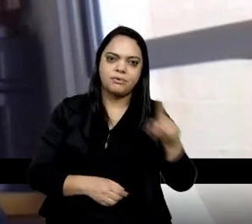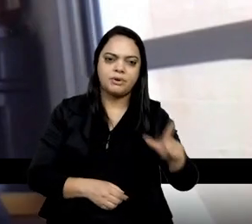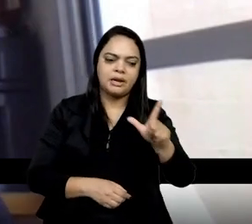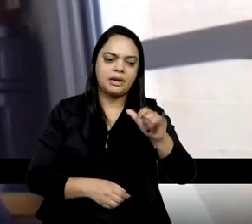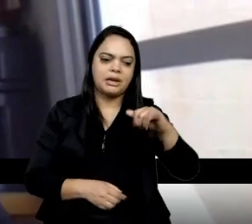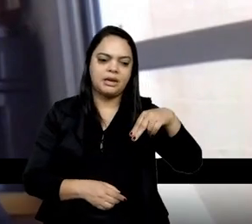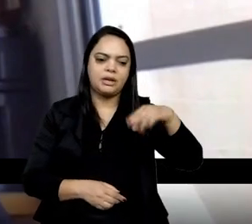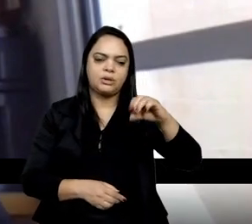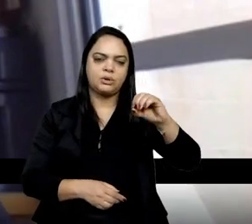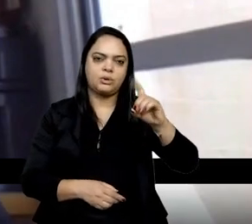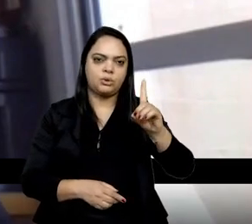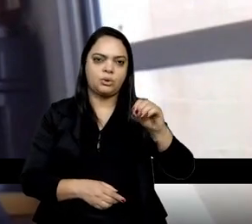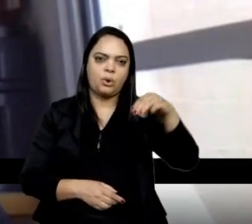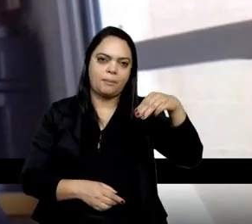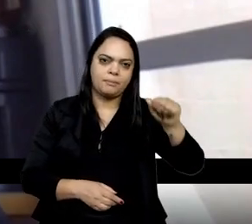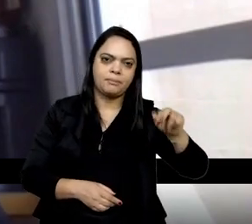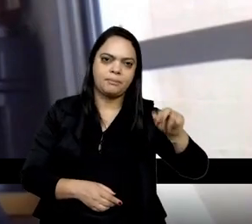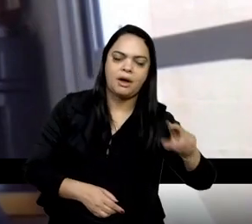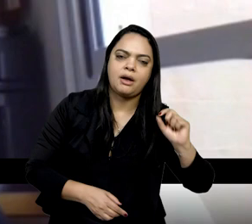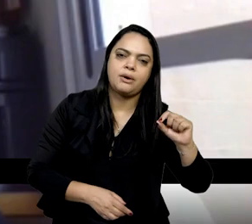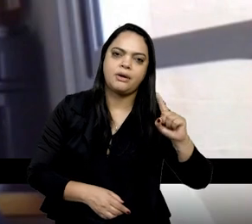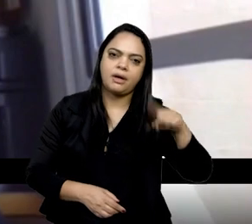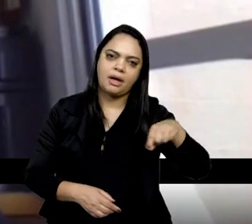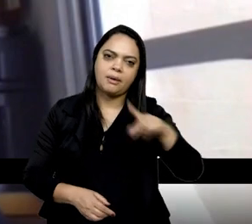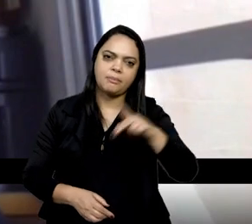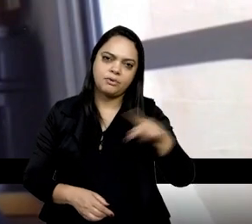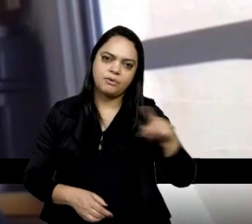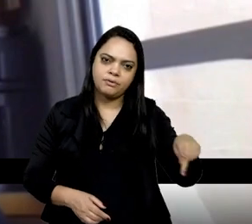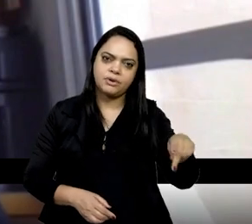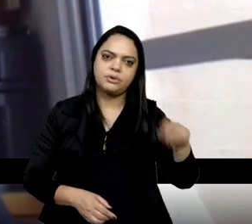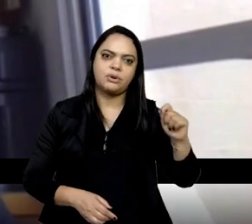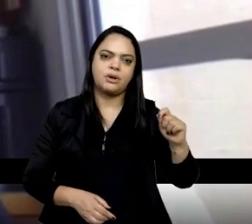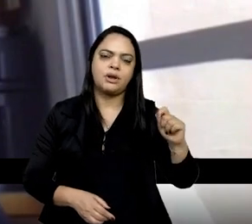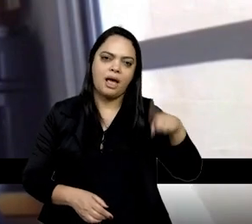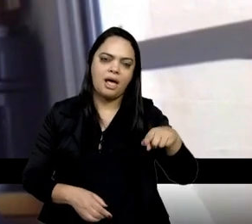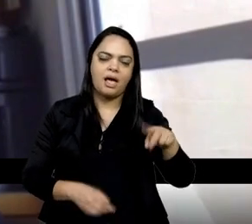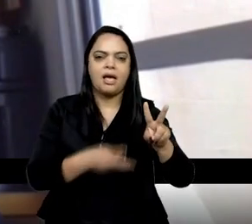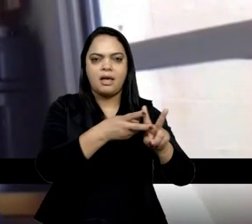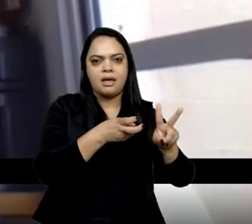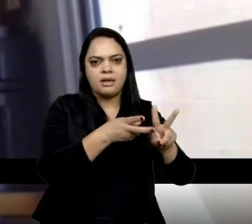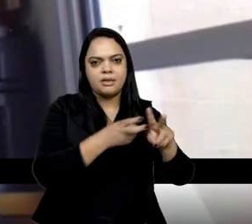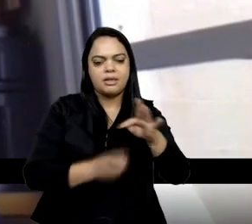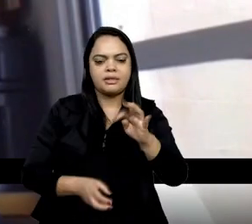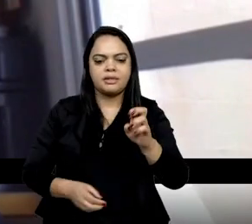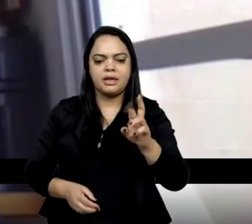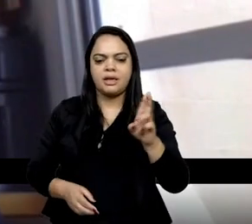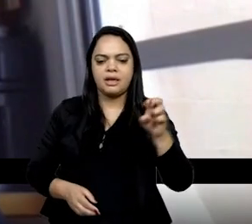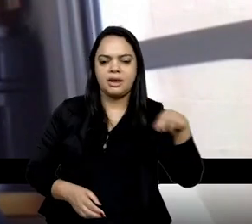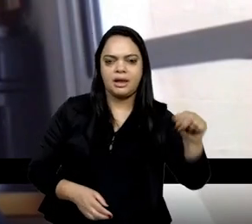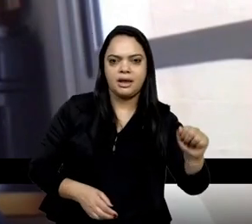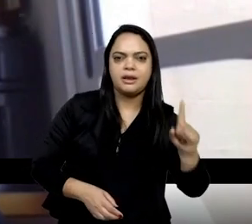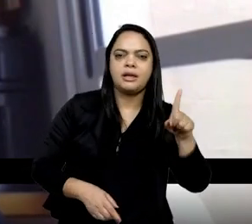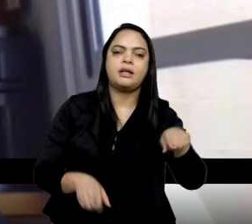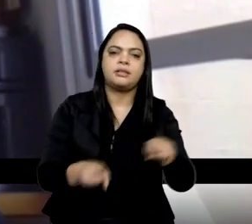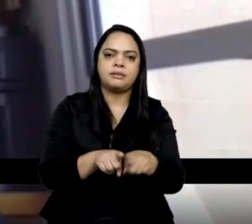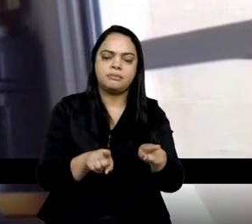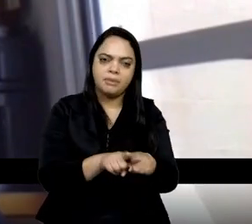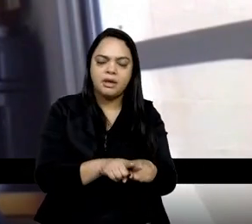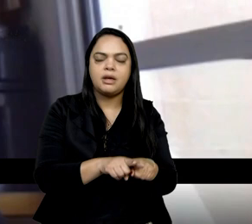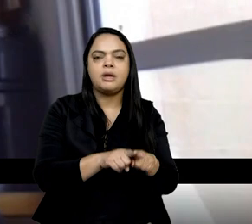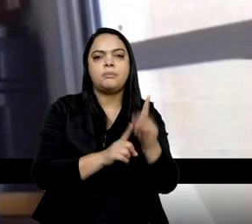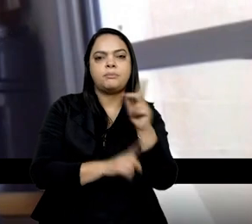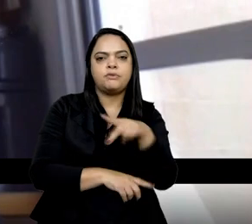que é uma professora, ela é antropóloga, ela é terena, ela é de Akidawana, e é professora da educação básica, ela estava aqui